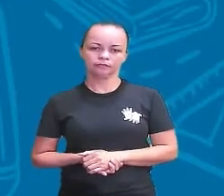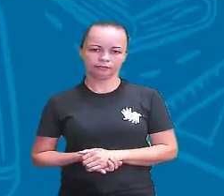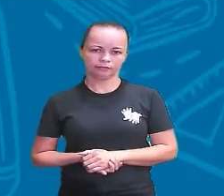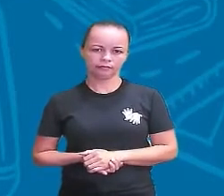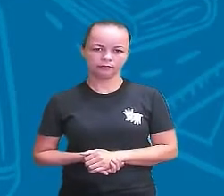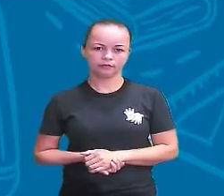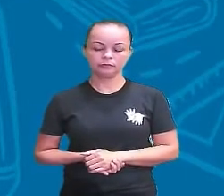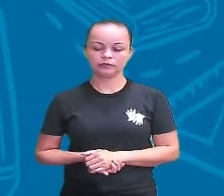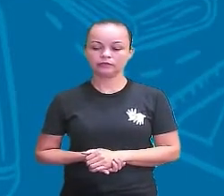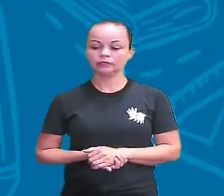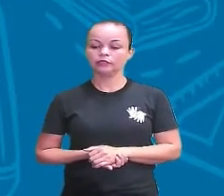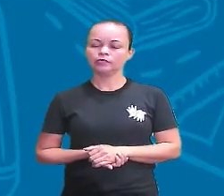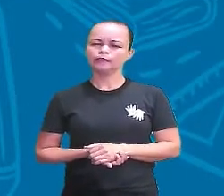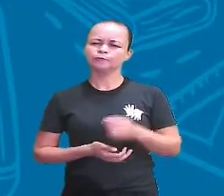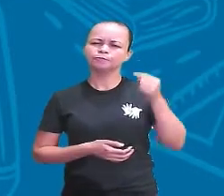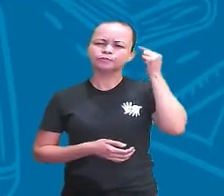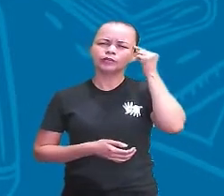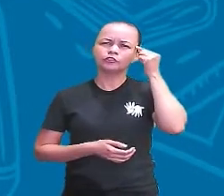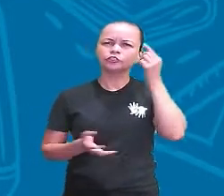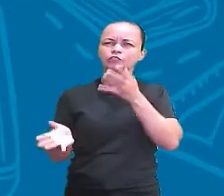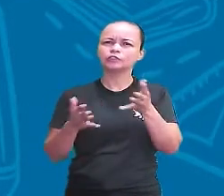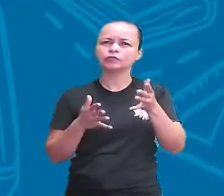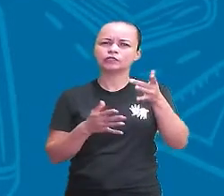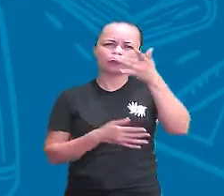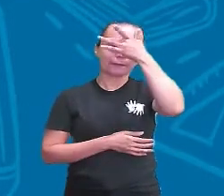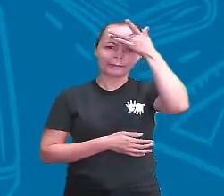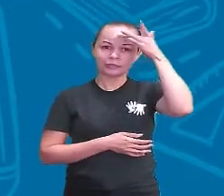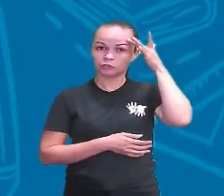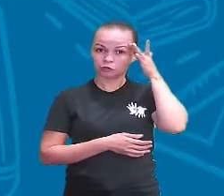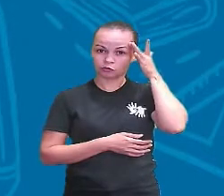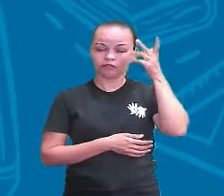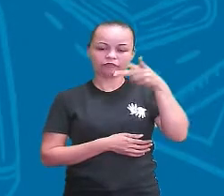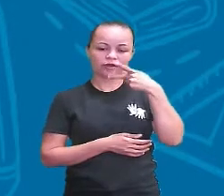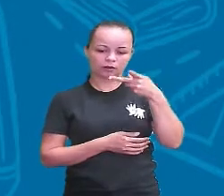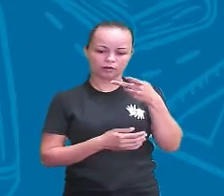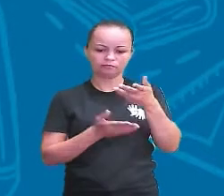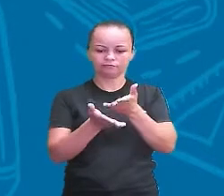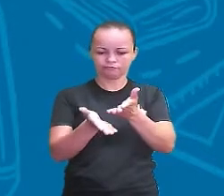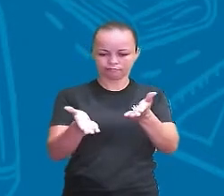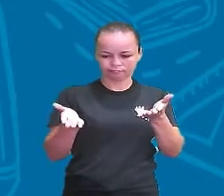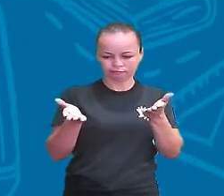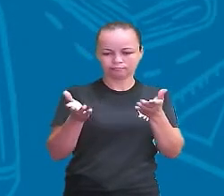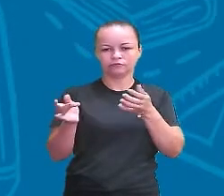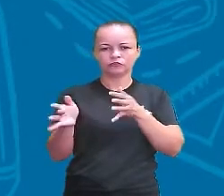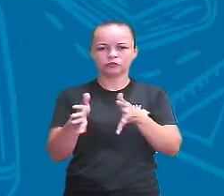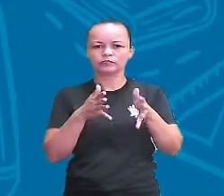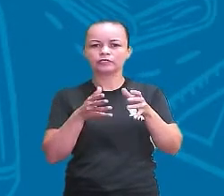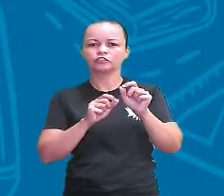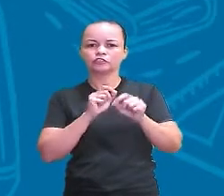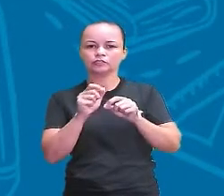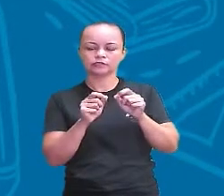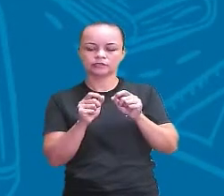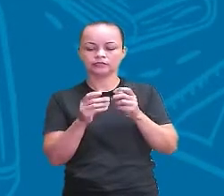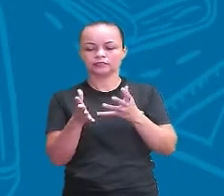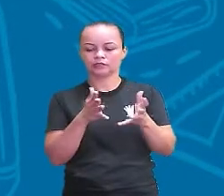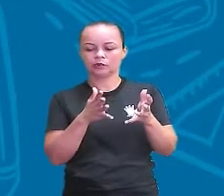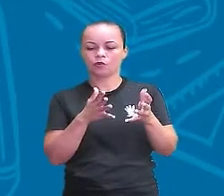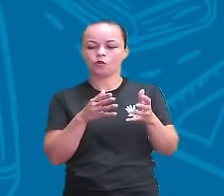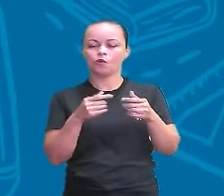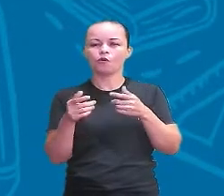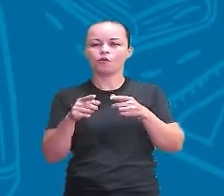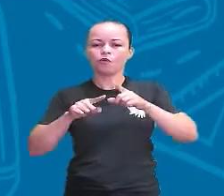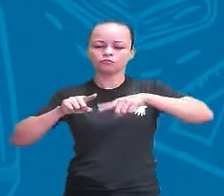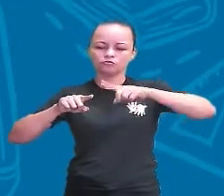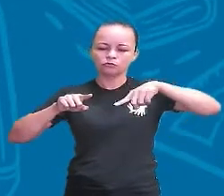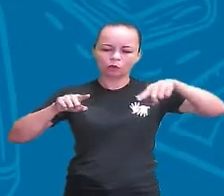Imaginemos que alguém está falando com você. Ao falarmos, são produzidos ondas sonoras, que serão captadas pela